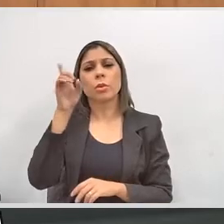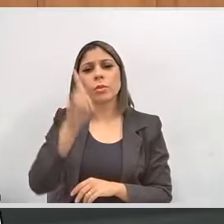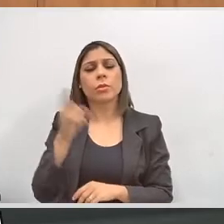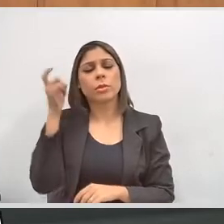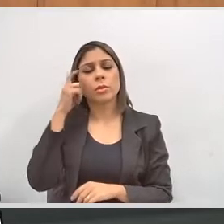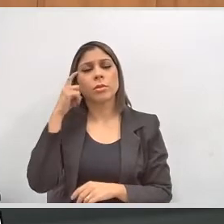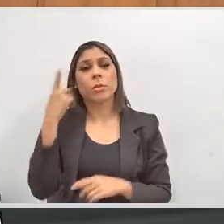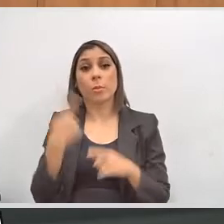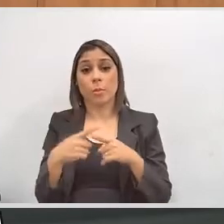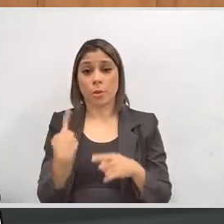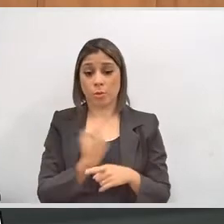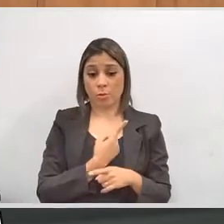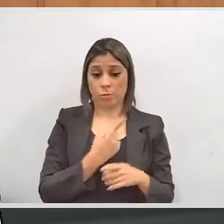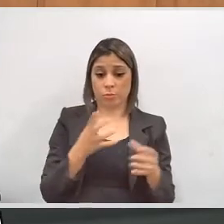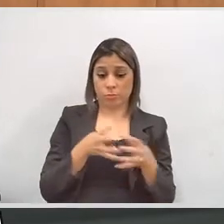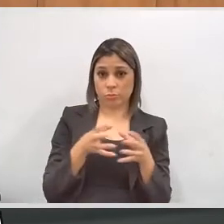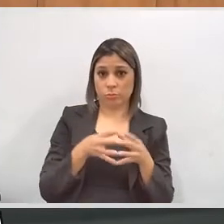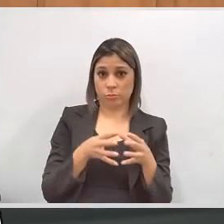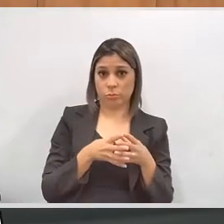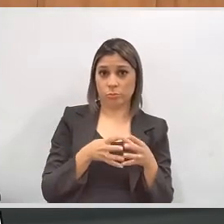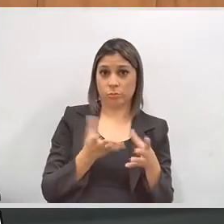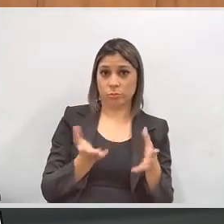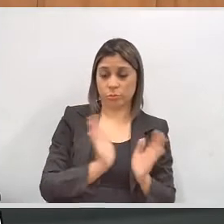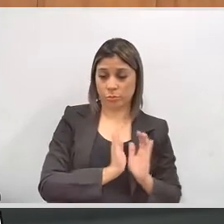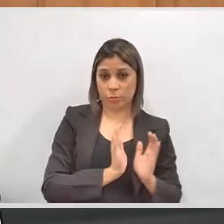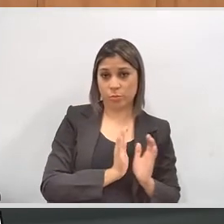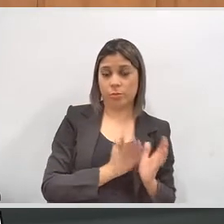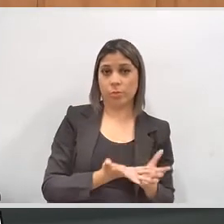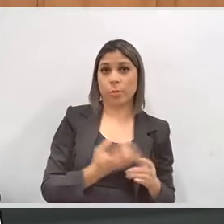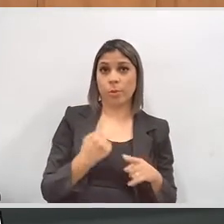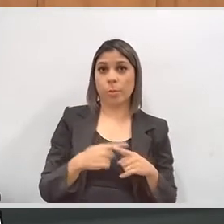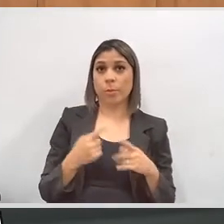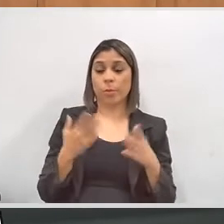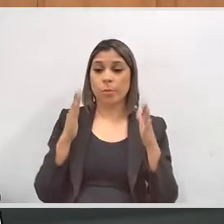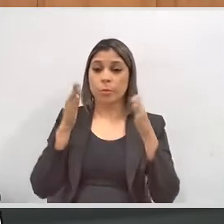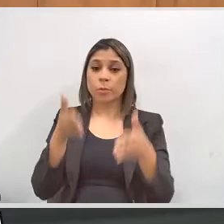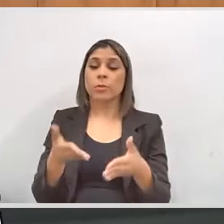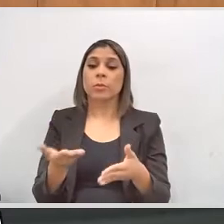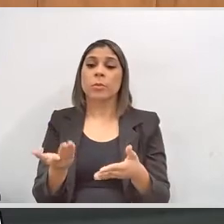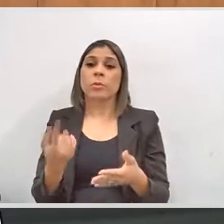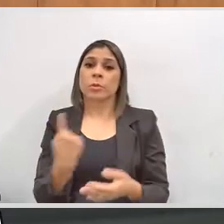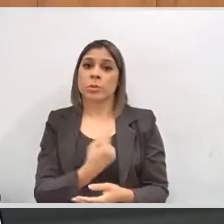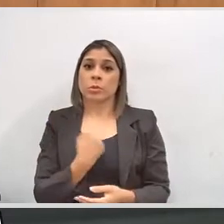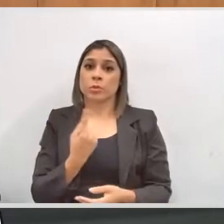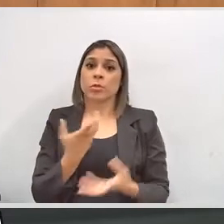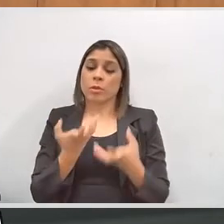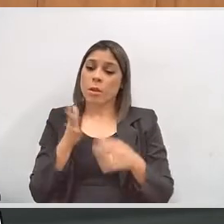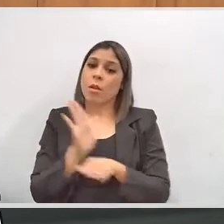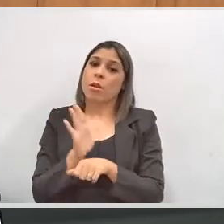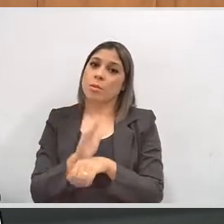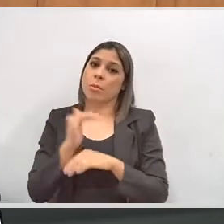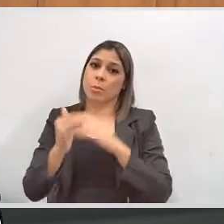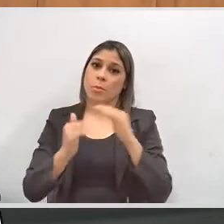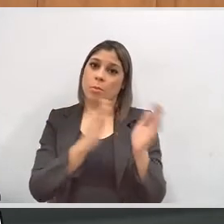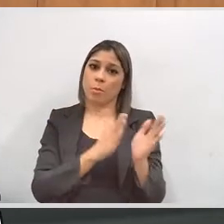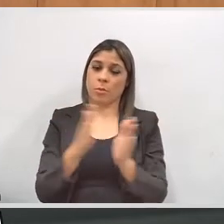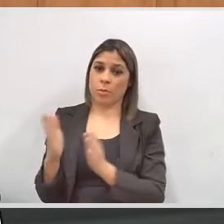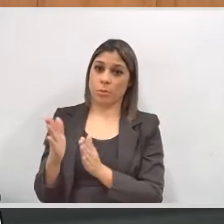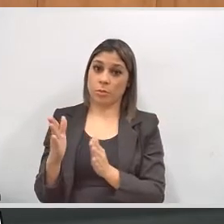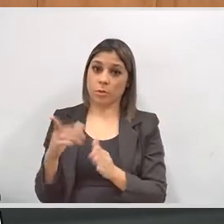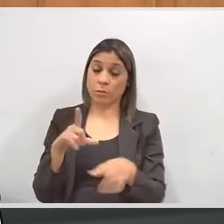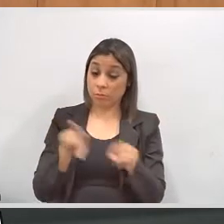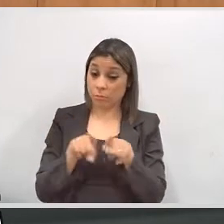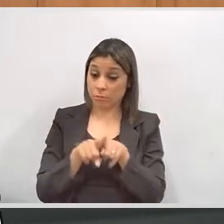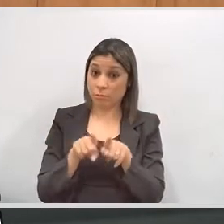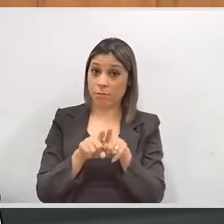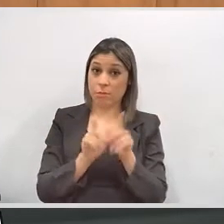deficiência? Porque, para nós, da federação, é muito importante, porque é o nosso público. E nós queremos também contribuir nesse processo, inclusive